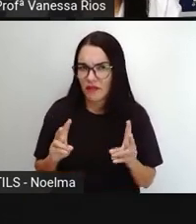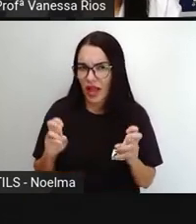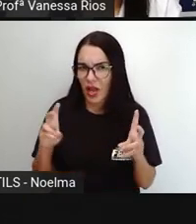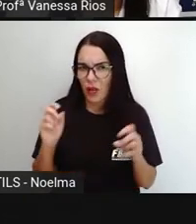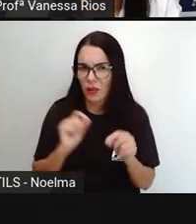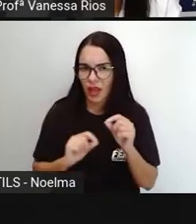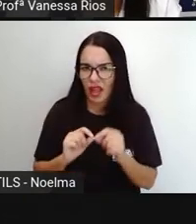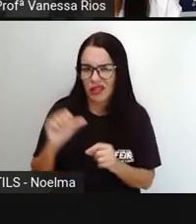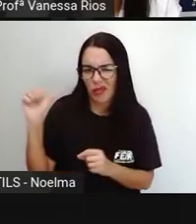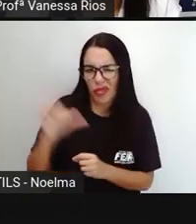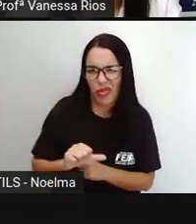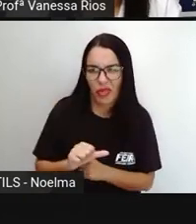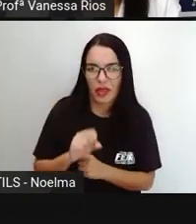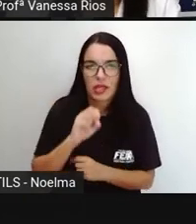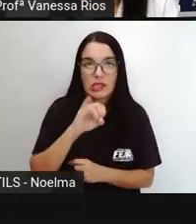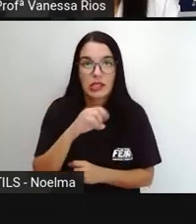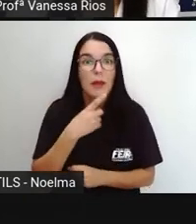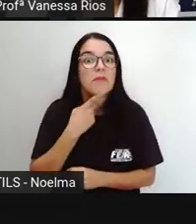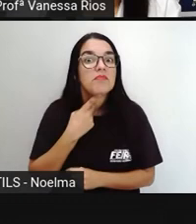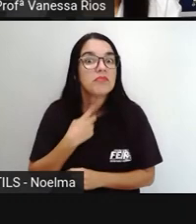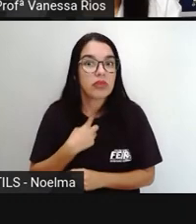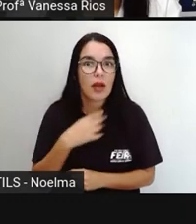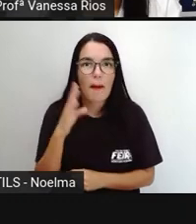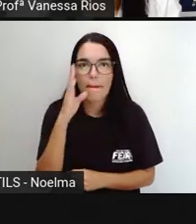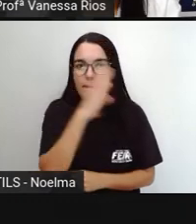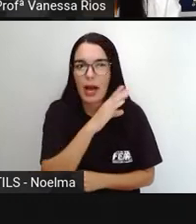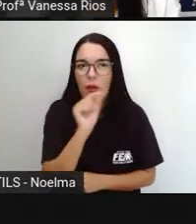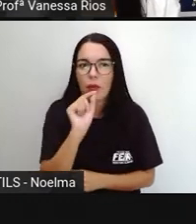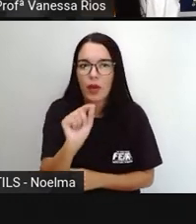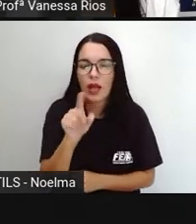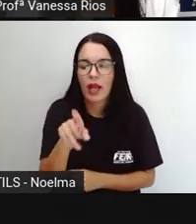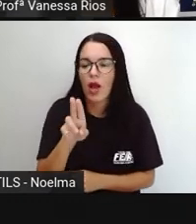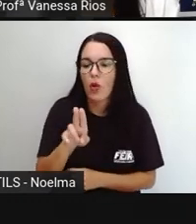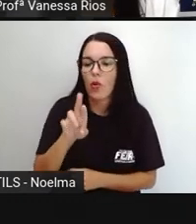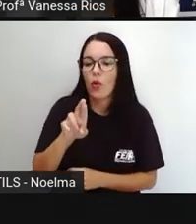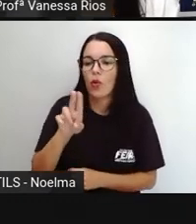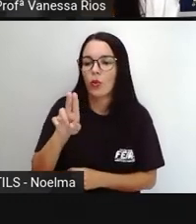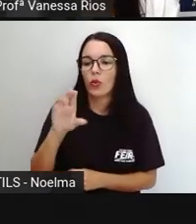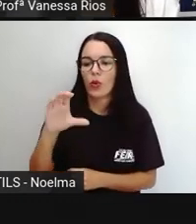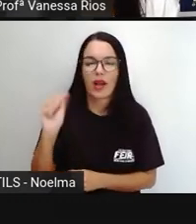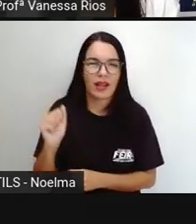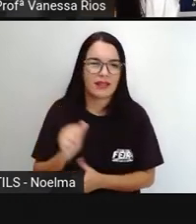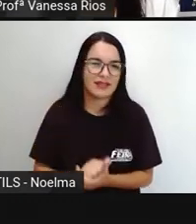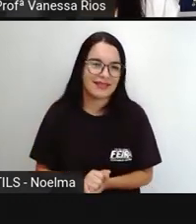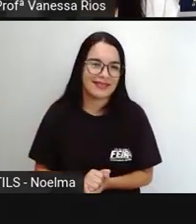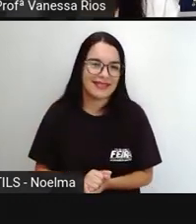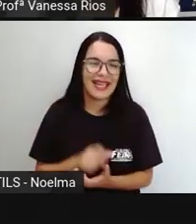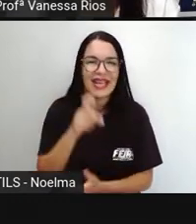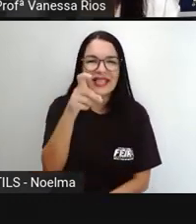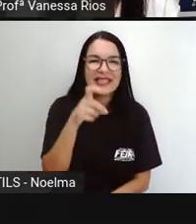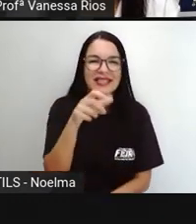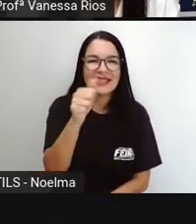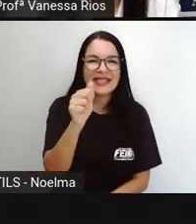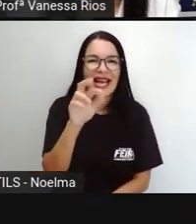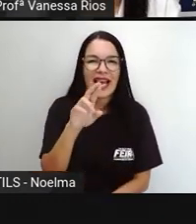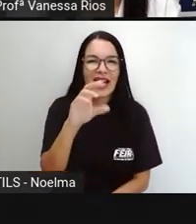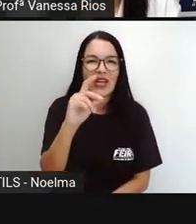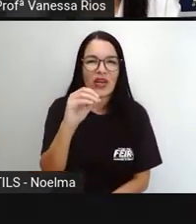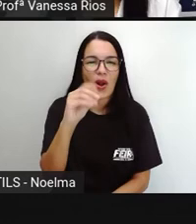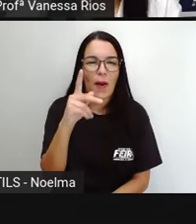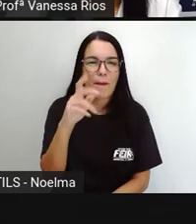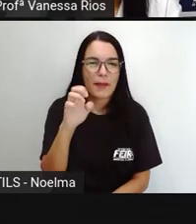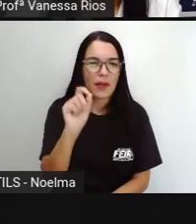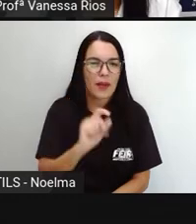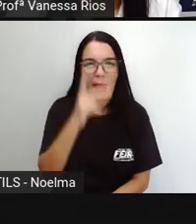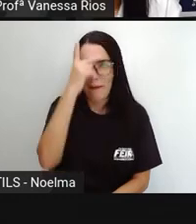Desejar mal a alguém é uruca. Xarope é uma pessoa bem chata. Chupim é quem vive na mamata.